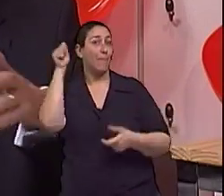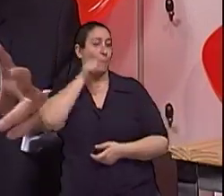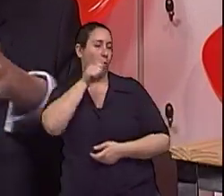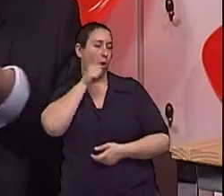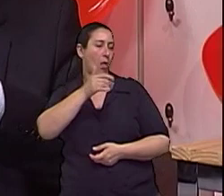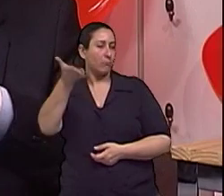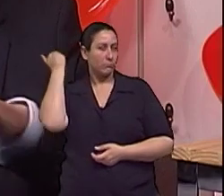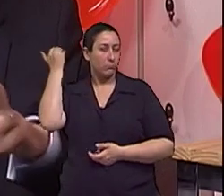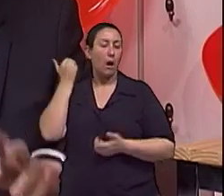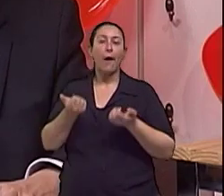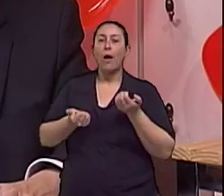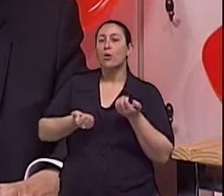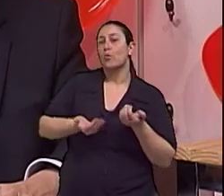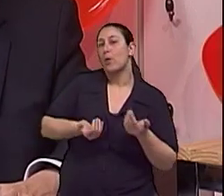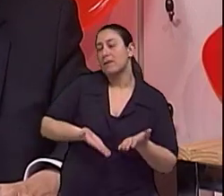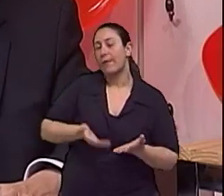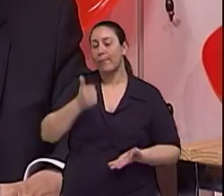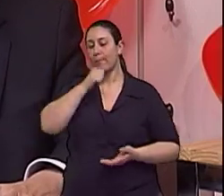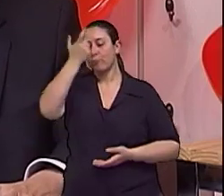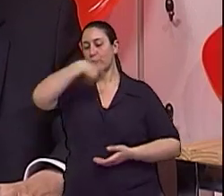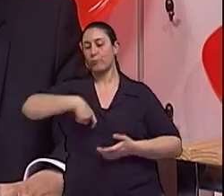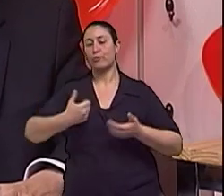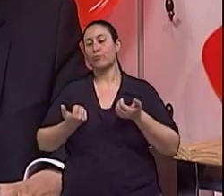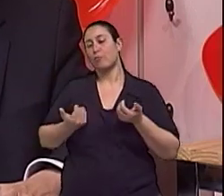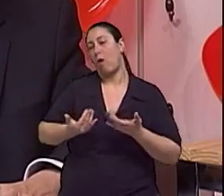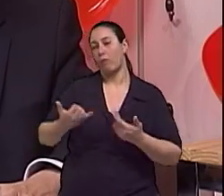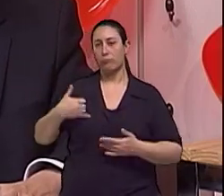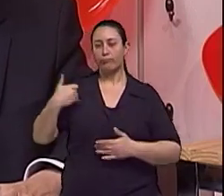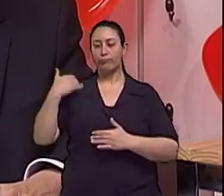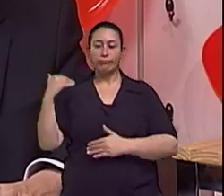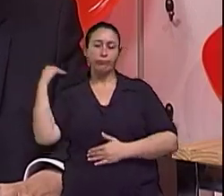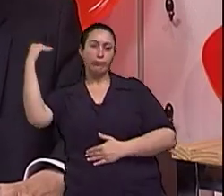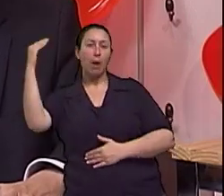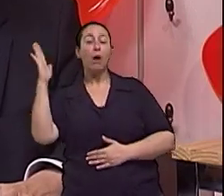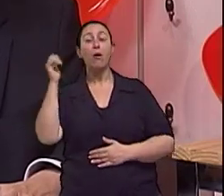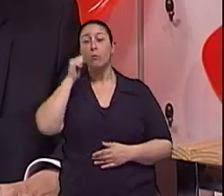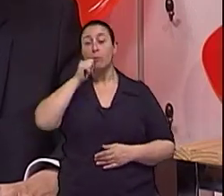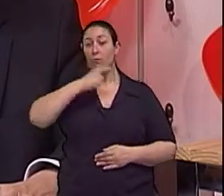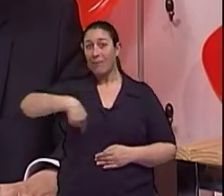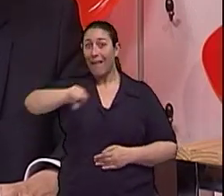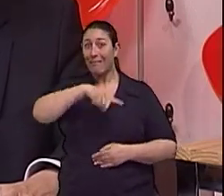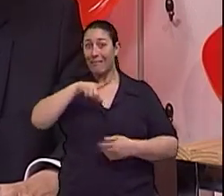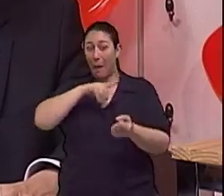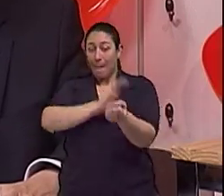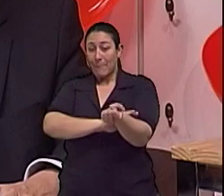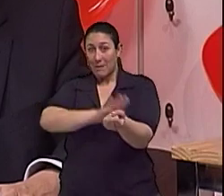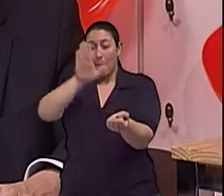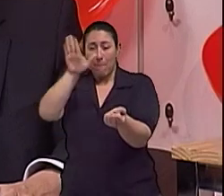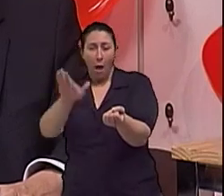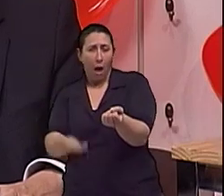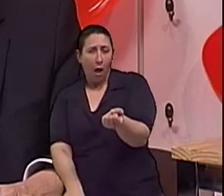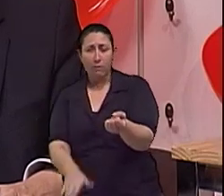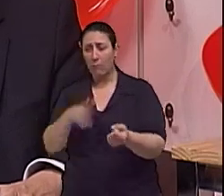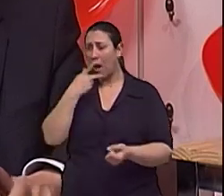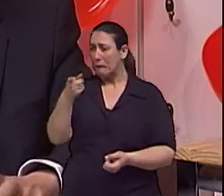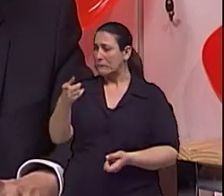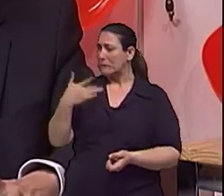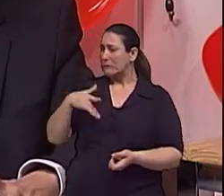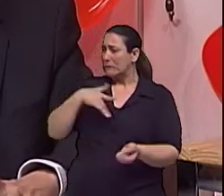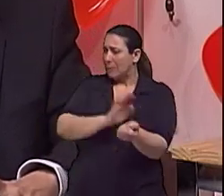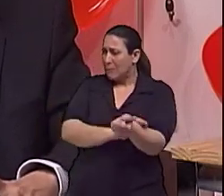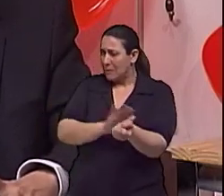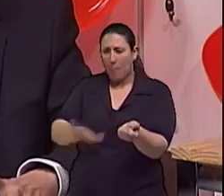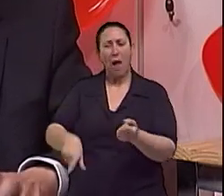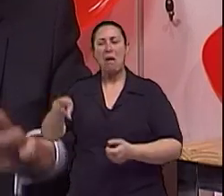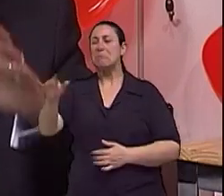adolescência, mulheres adultas, jovens, têm pressão às vezes muito baixas, isso não é um salvo conduto para ela não ter